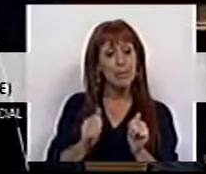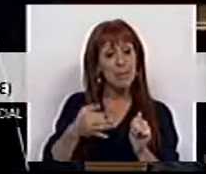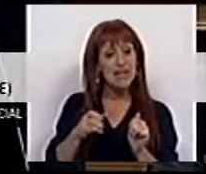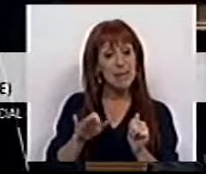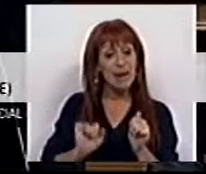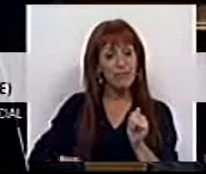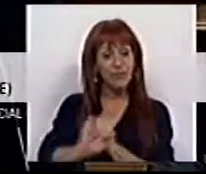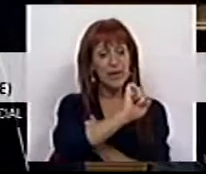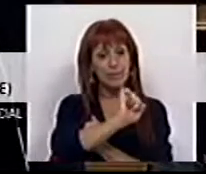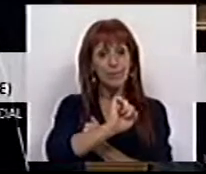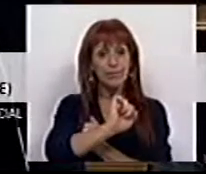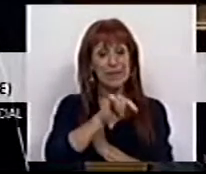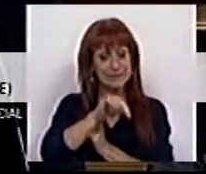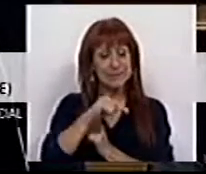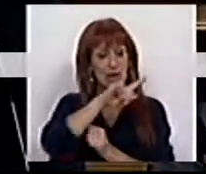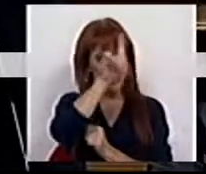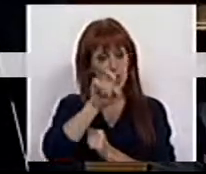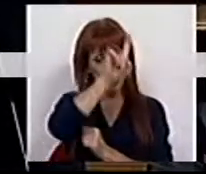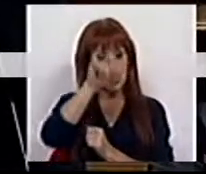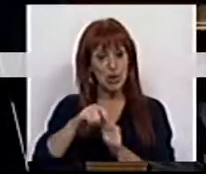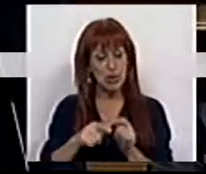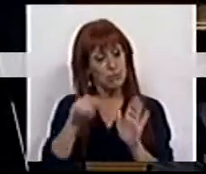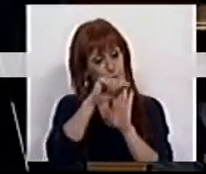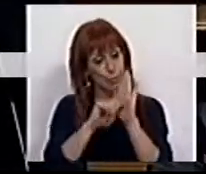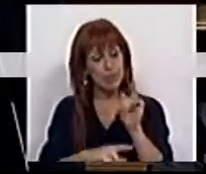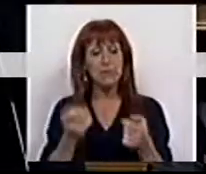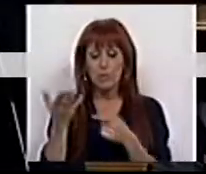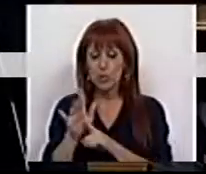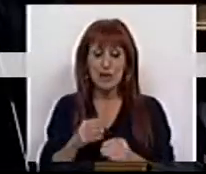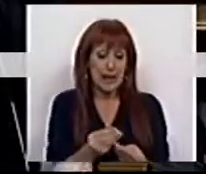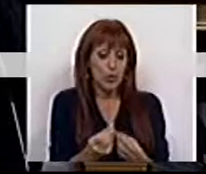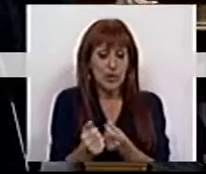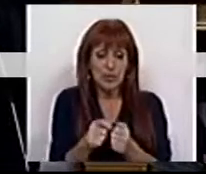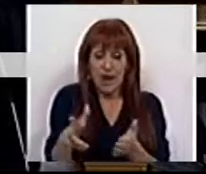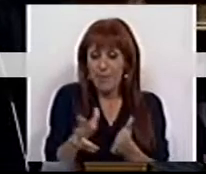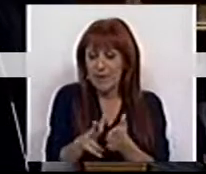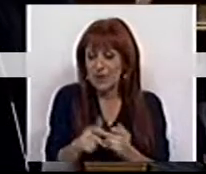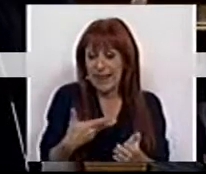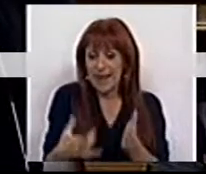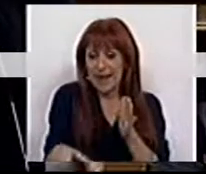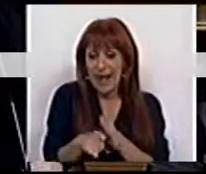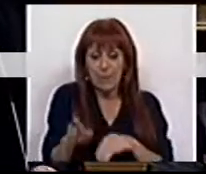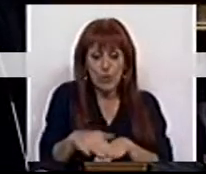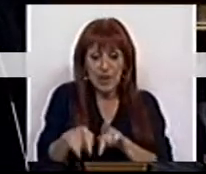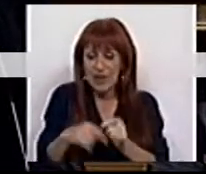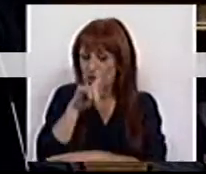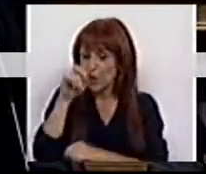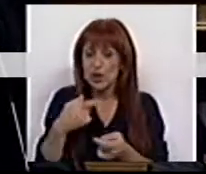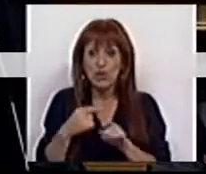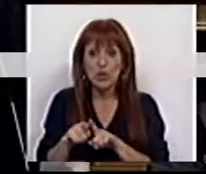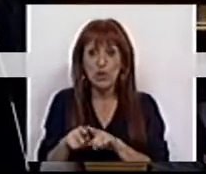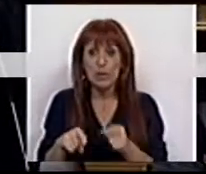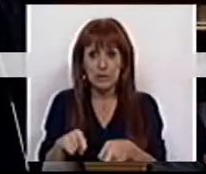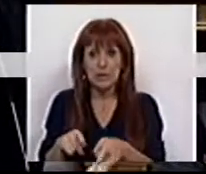do PCP nestas questões matriciais, nomeadamente na natureza da aprovação de um decreto de lei relativamente à questão dos